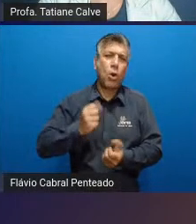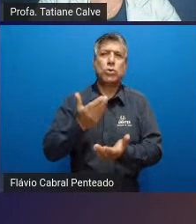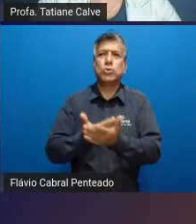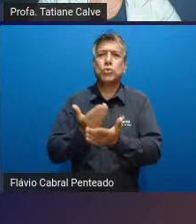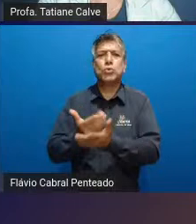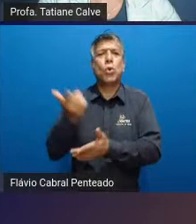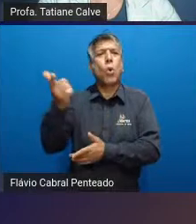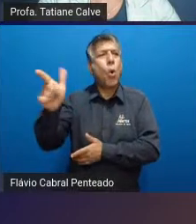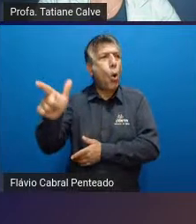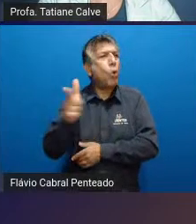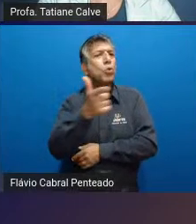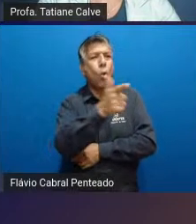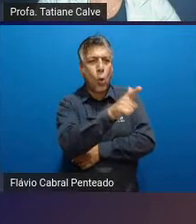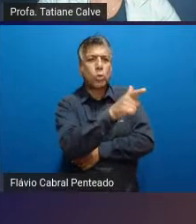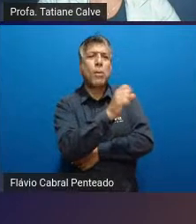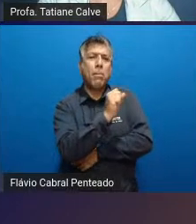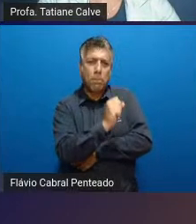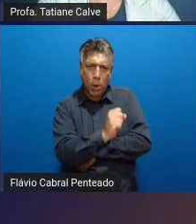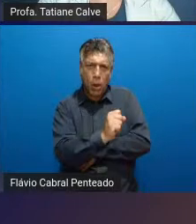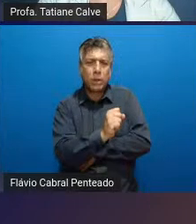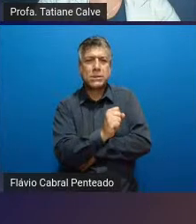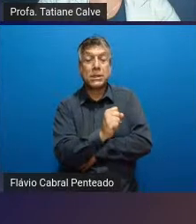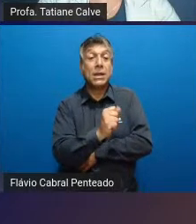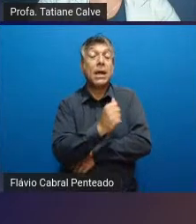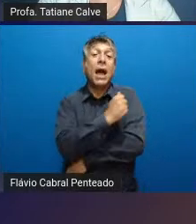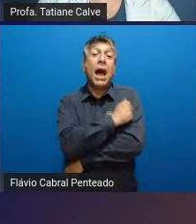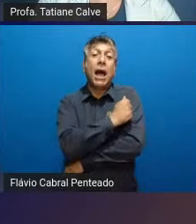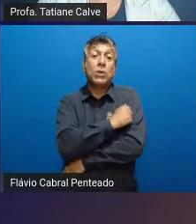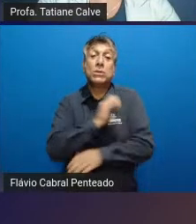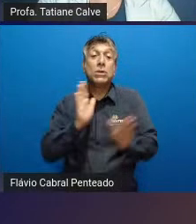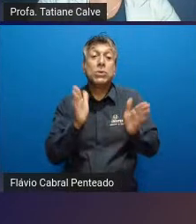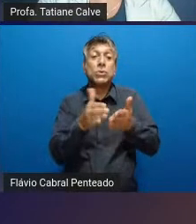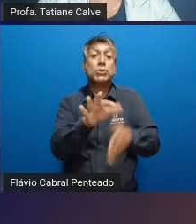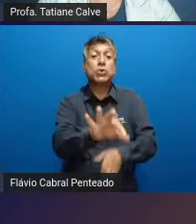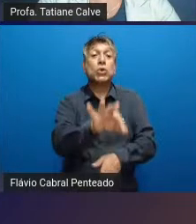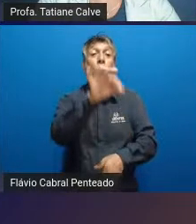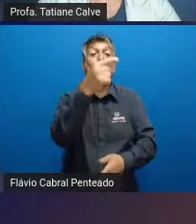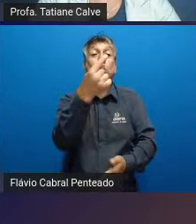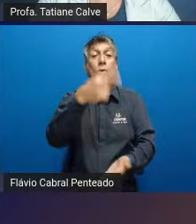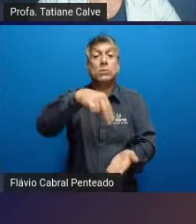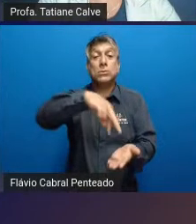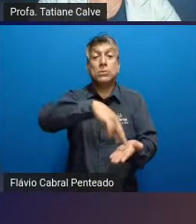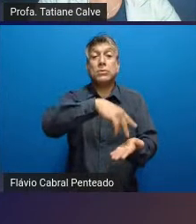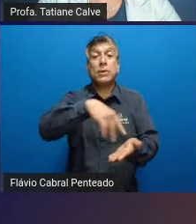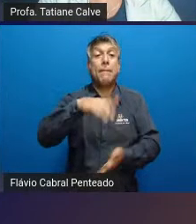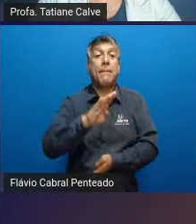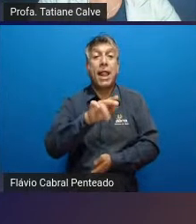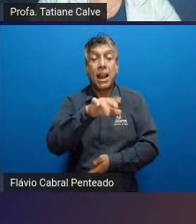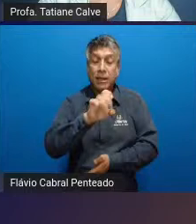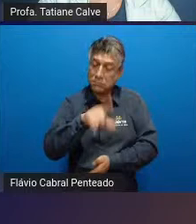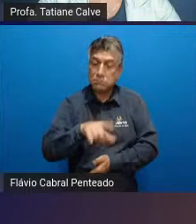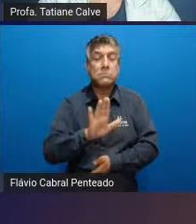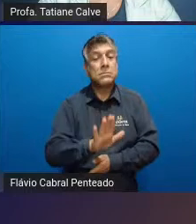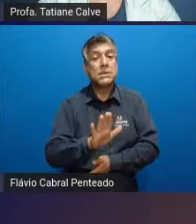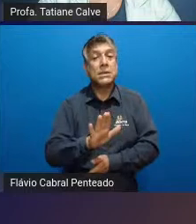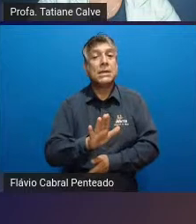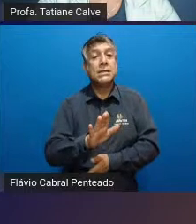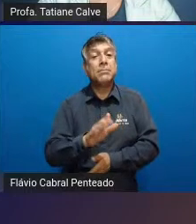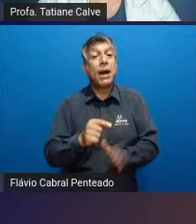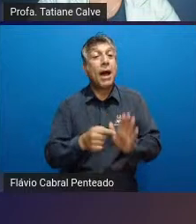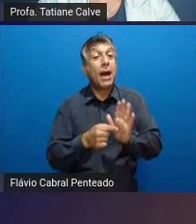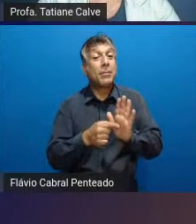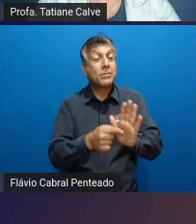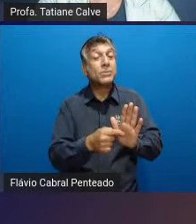modalidades sim nesse caso a aluna afunilou em uma modalidade específica de dança para tentar justamente colocar esse